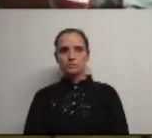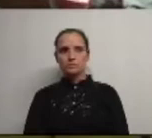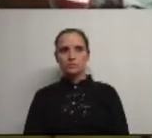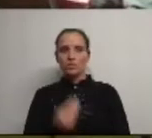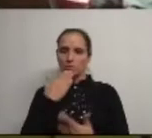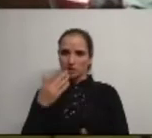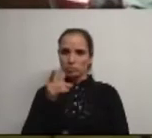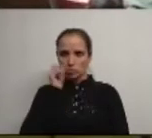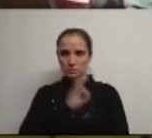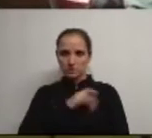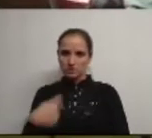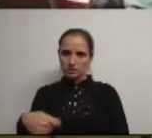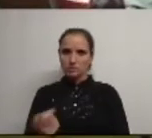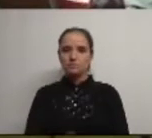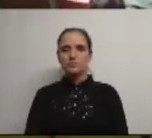Presidente.